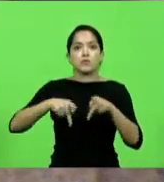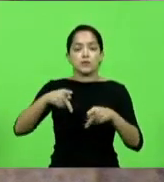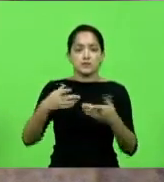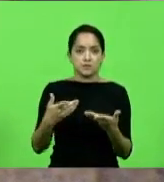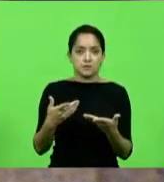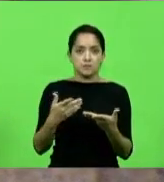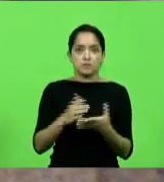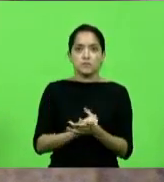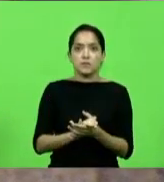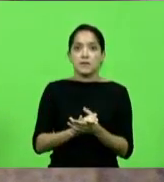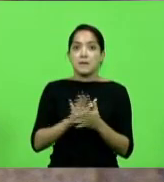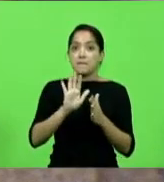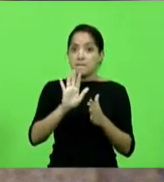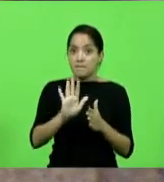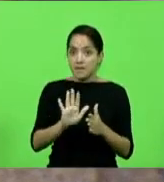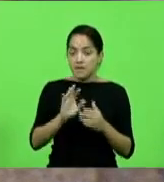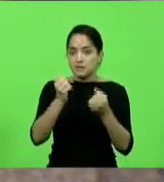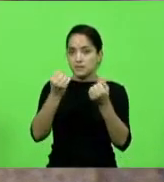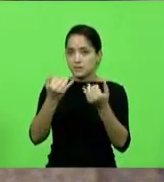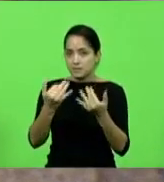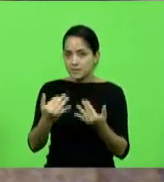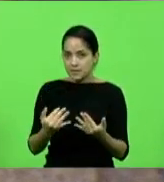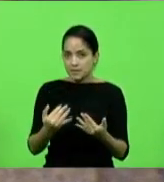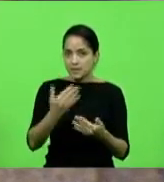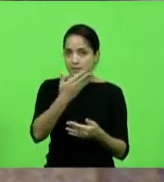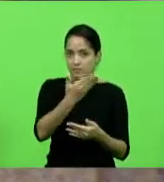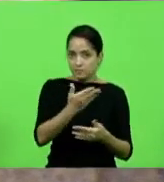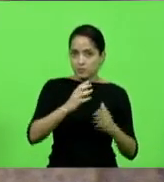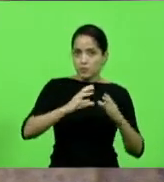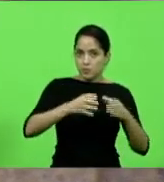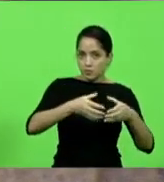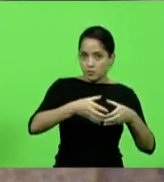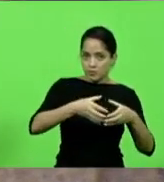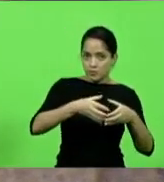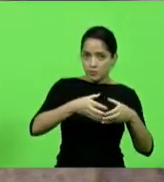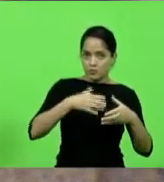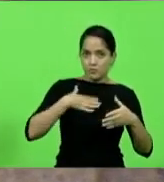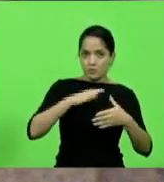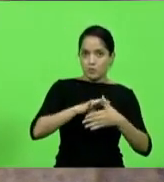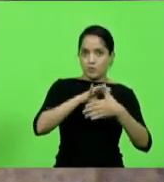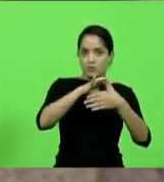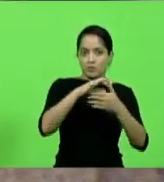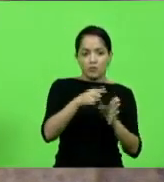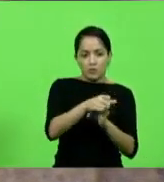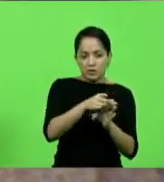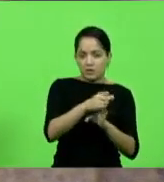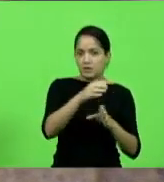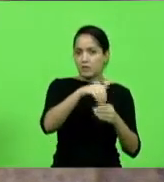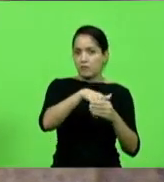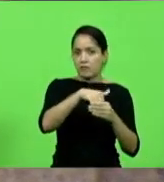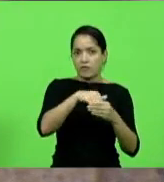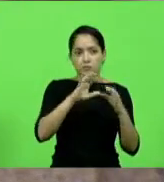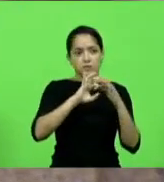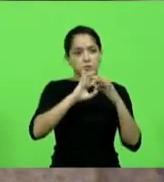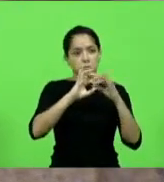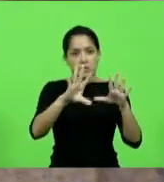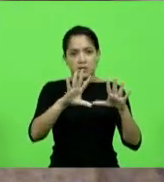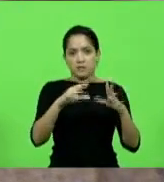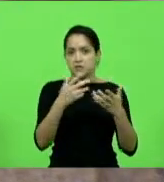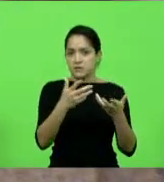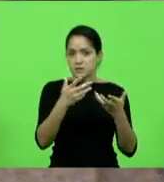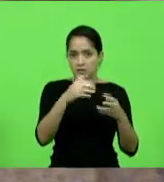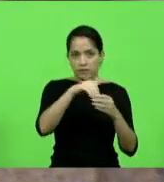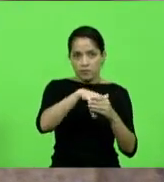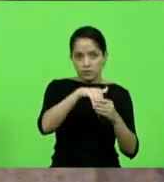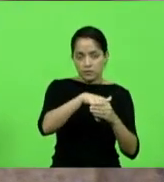de antecipar ao nosso partido que, como líder, não vou orientar votos, estão todos livres para votar conforme o seu entendimento.